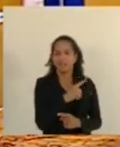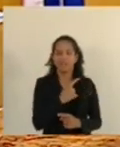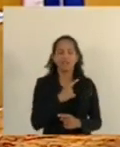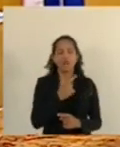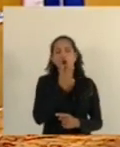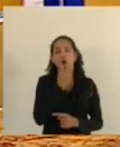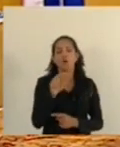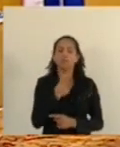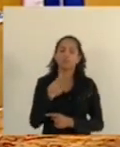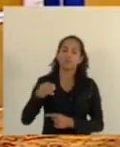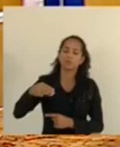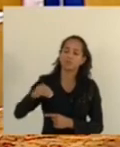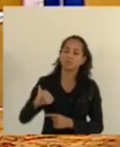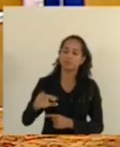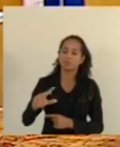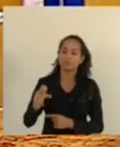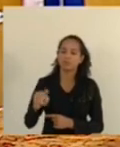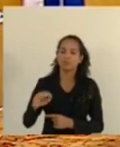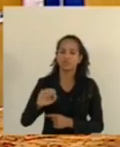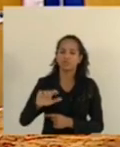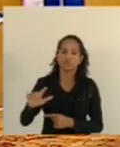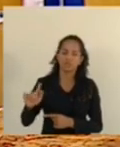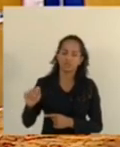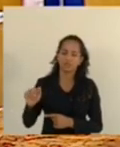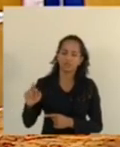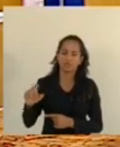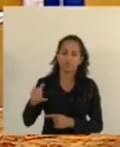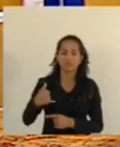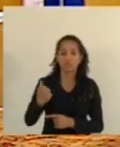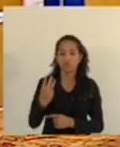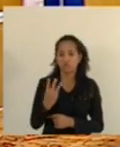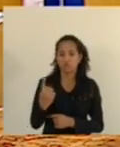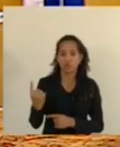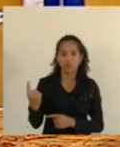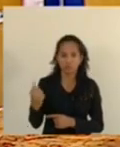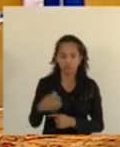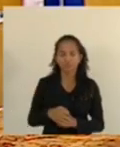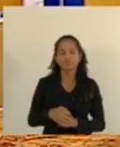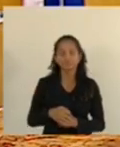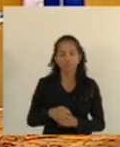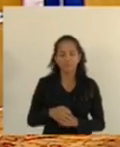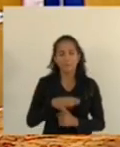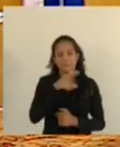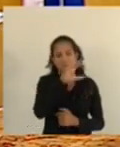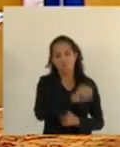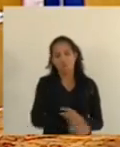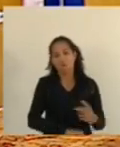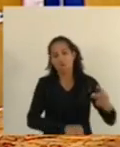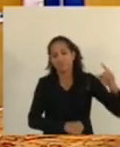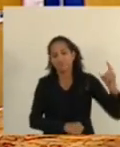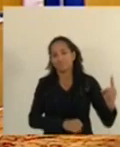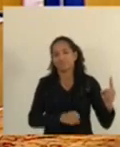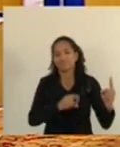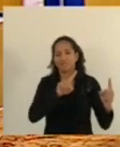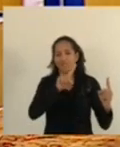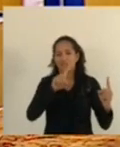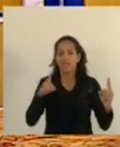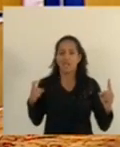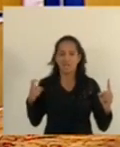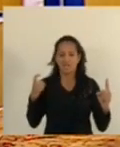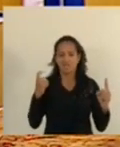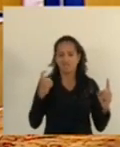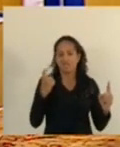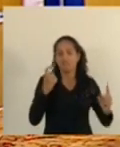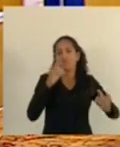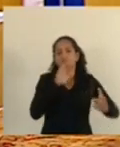cidadão, Michael Prats Garcia, de 31 anos, acabou assassinando a ex-companheira e a enteada.